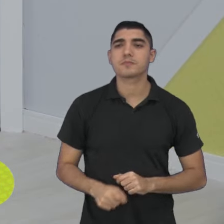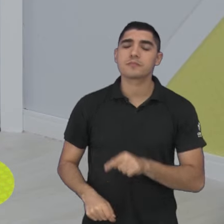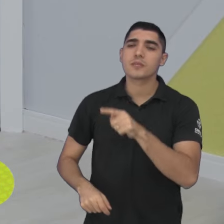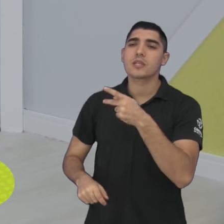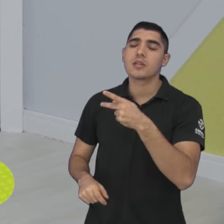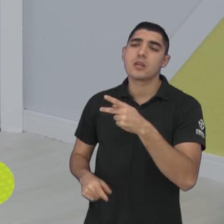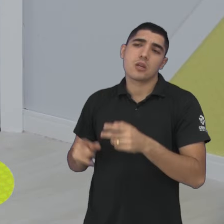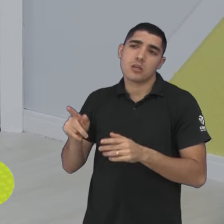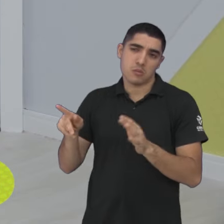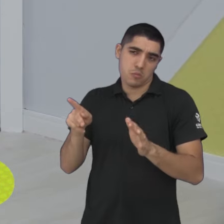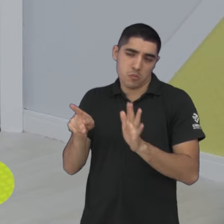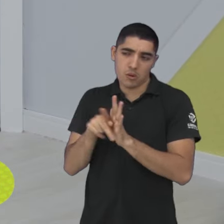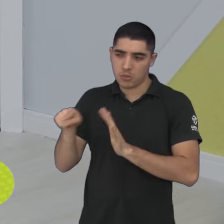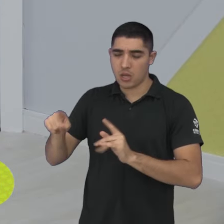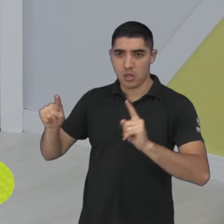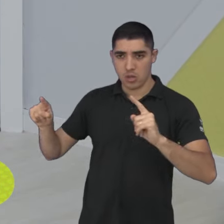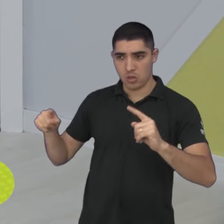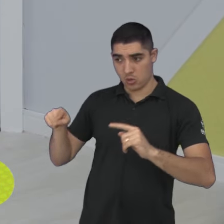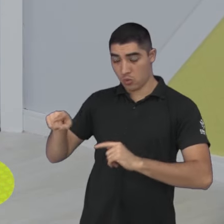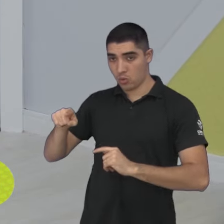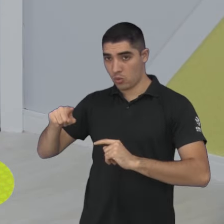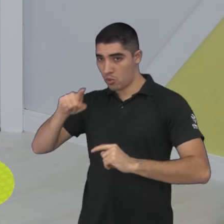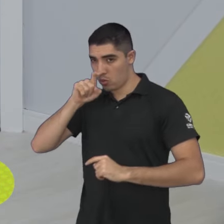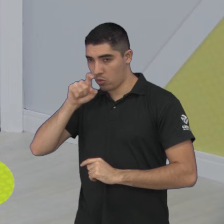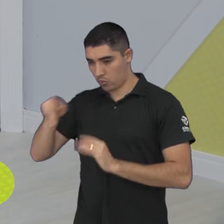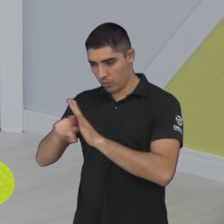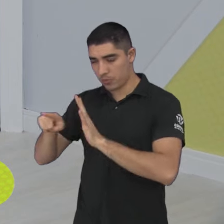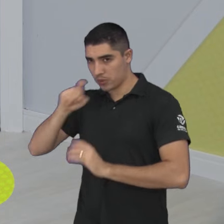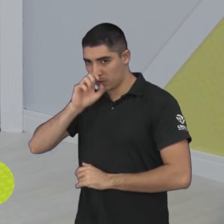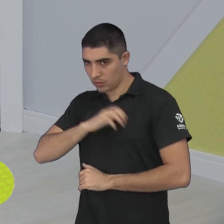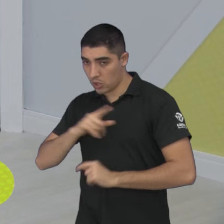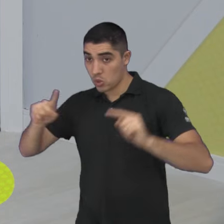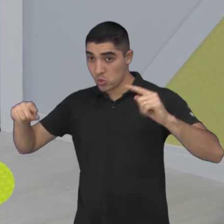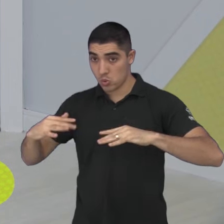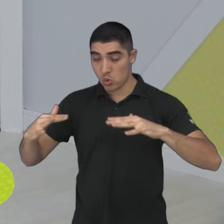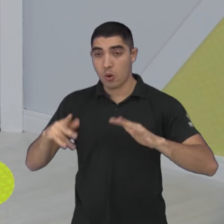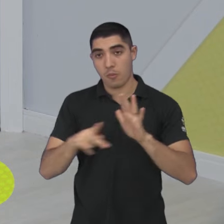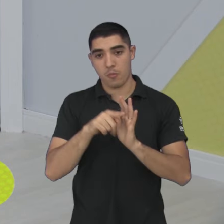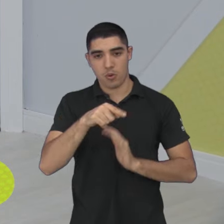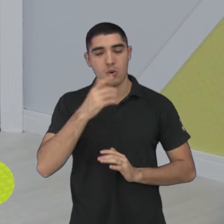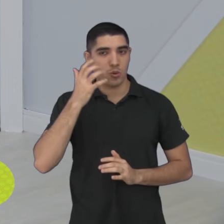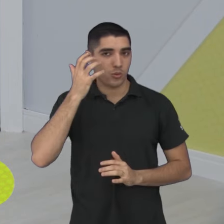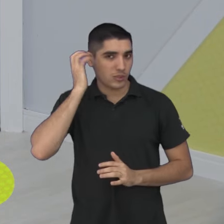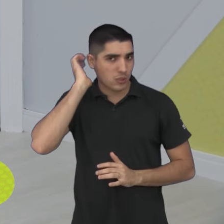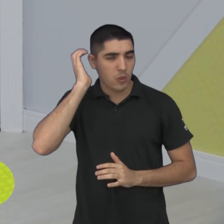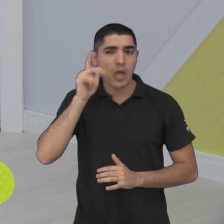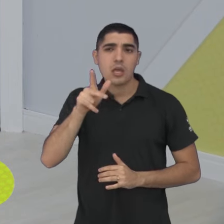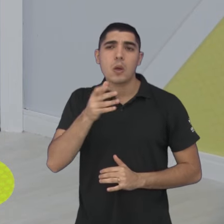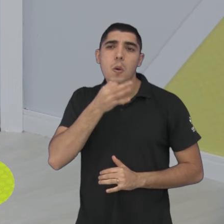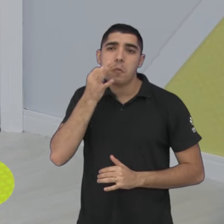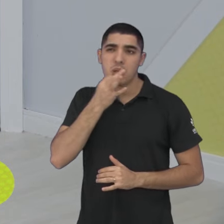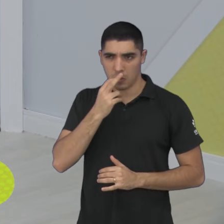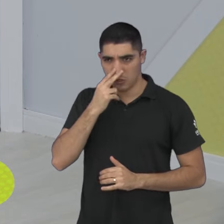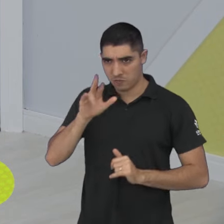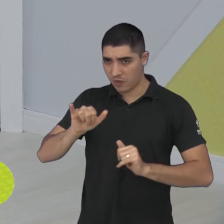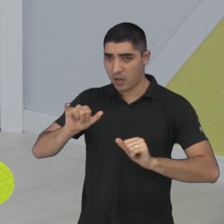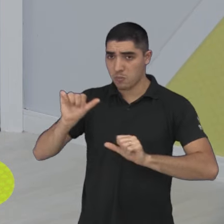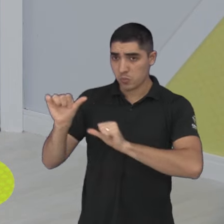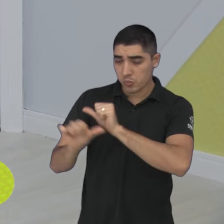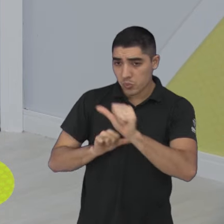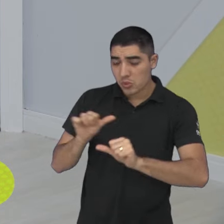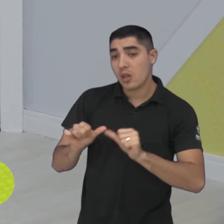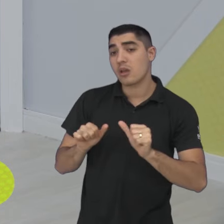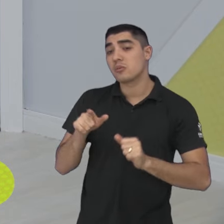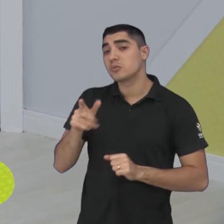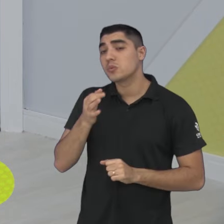do São José, que vai enfrentar o Santo André amanhã, se acredita em mudanças radicais no elenco do São José, no time que começa